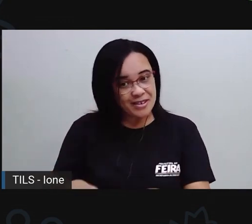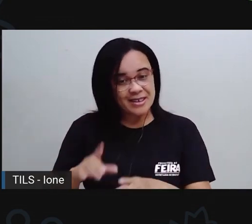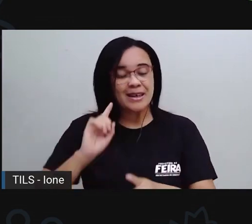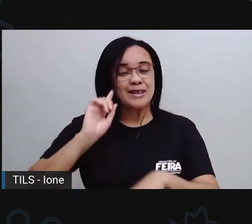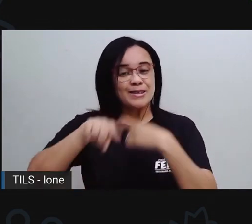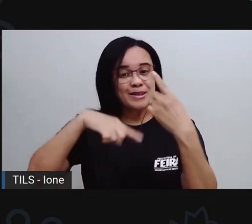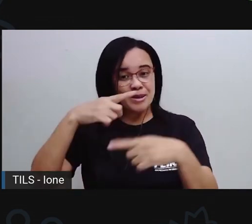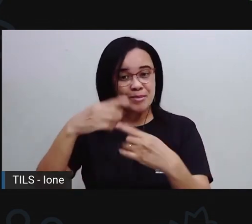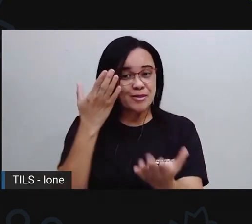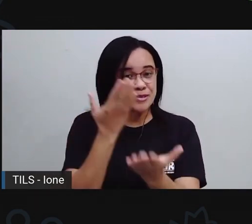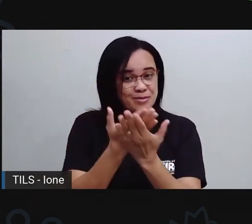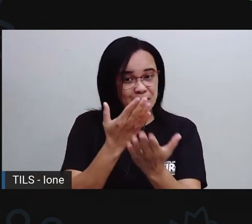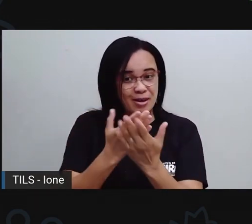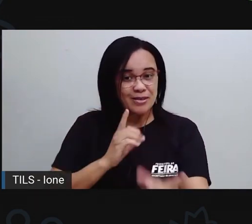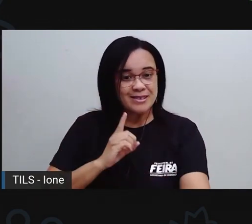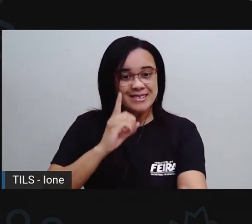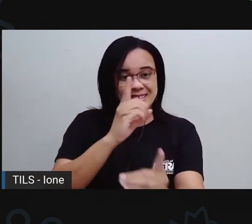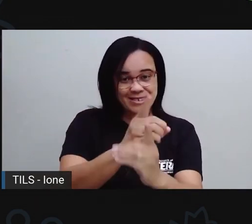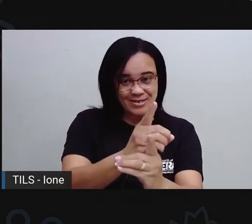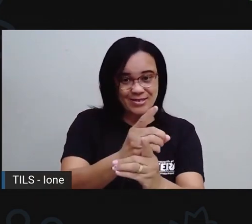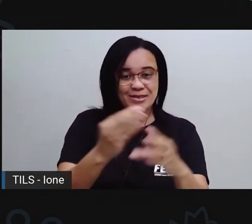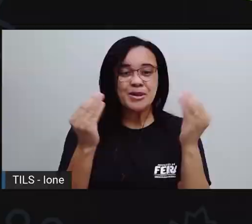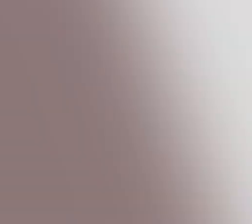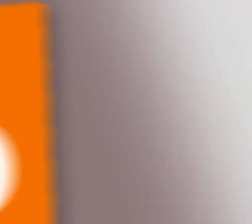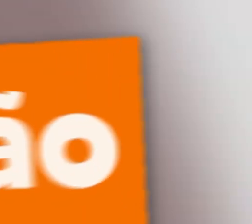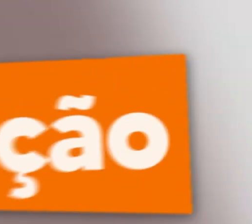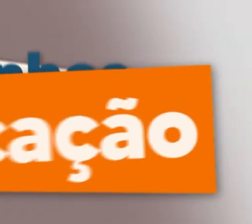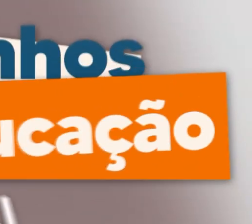próxima aula, tá certo? Beijinho e até mais.